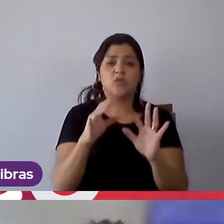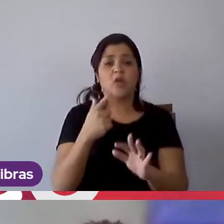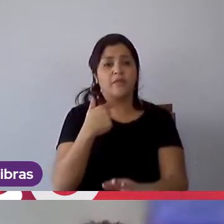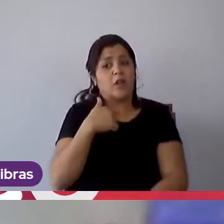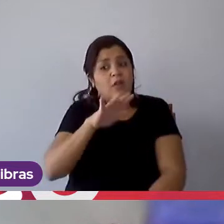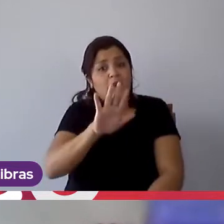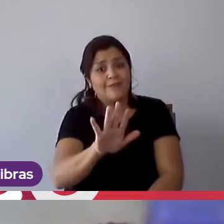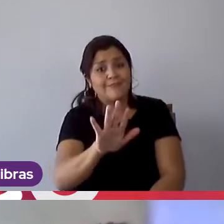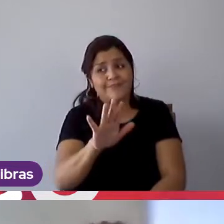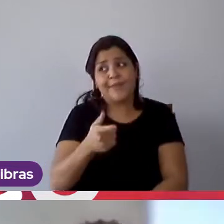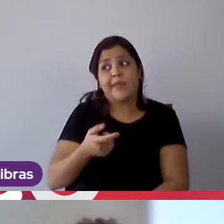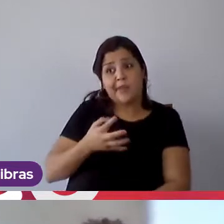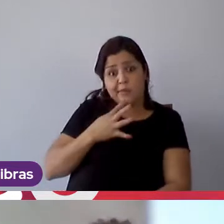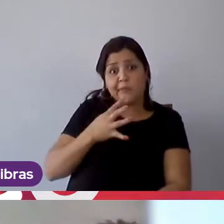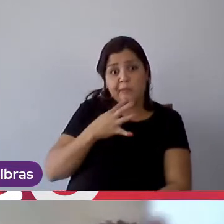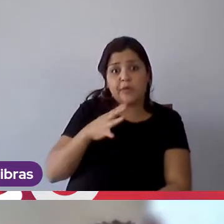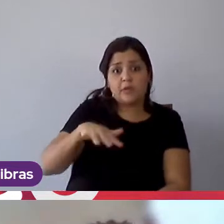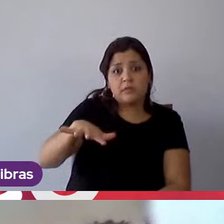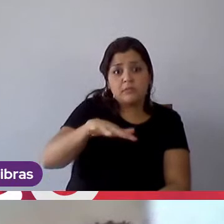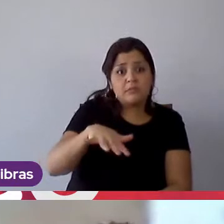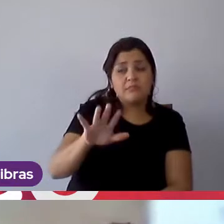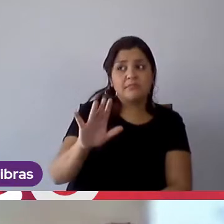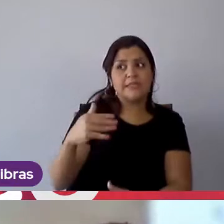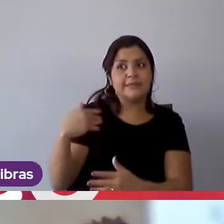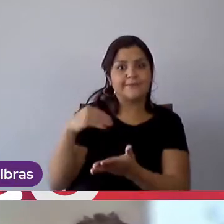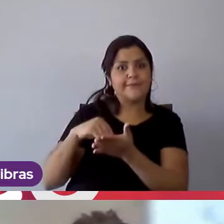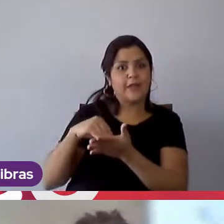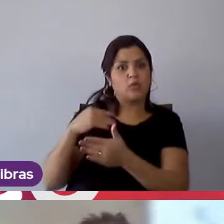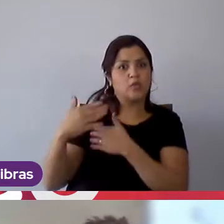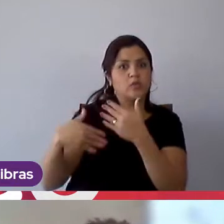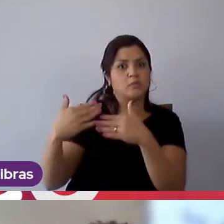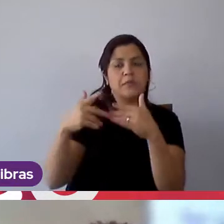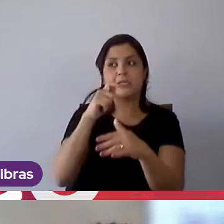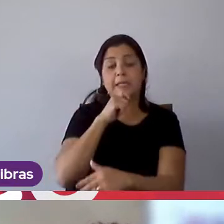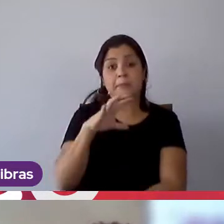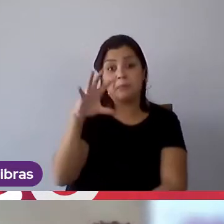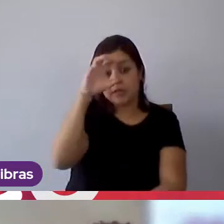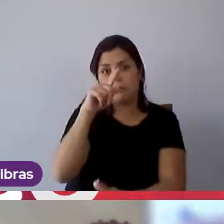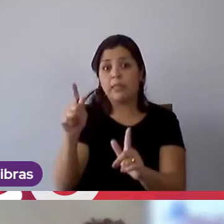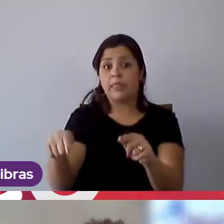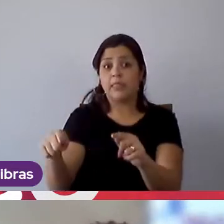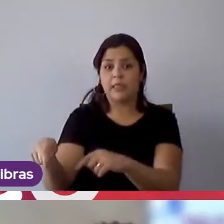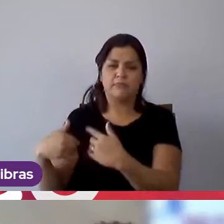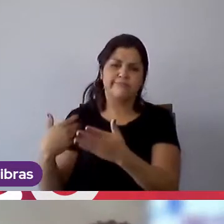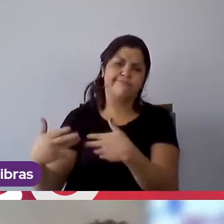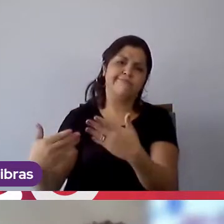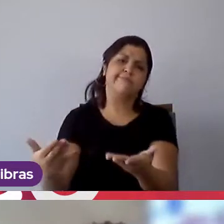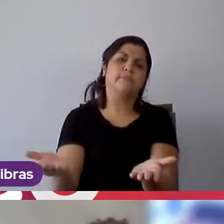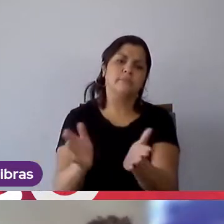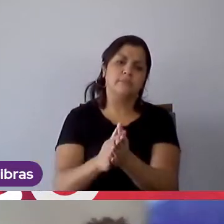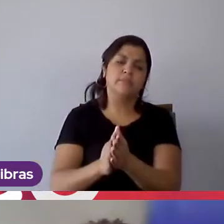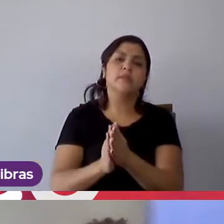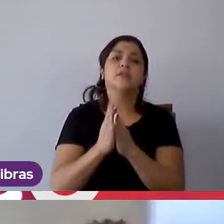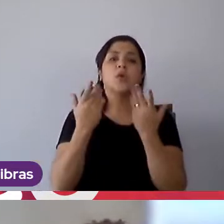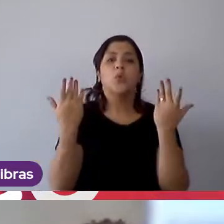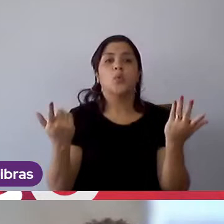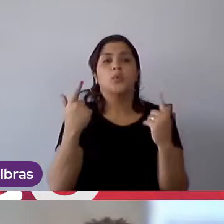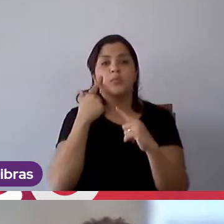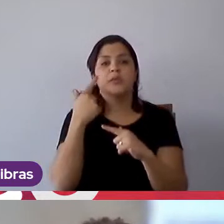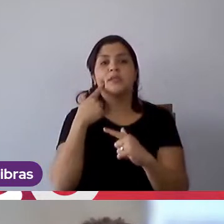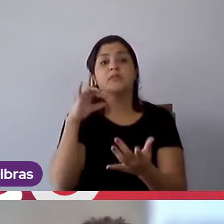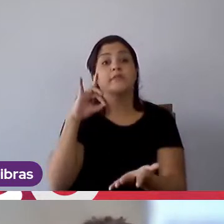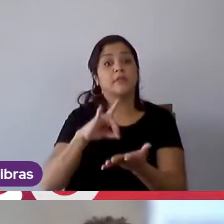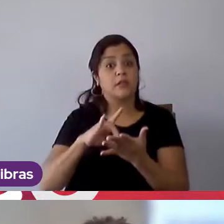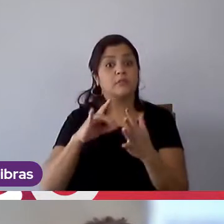olha, eu conheço tal ferramenta, mas eu preciso me desenvolver nessa ferramenta, e assim por diante, então eu acredito que autêntico e sincero